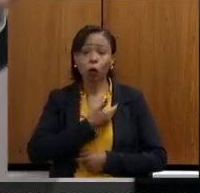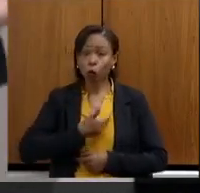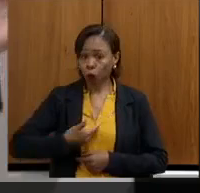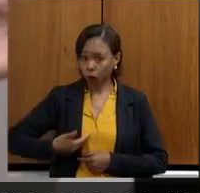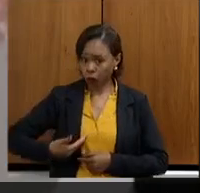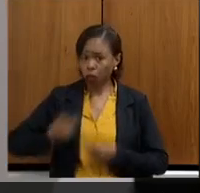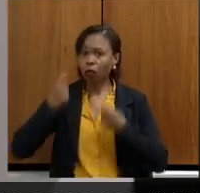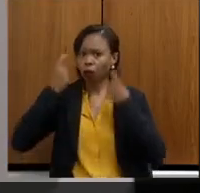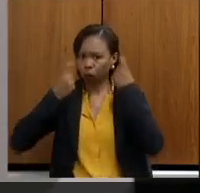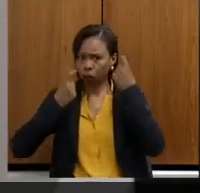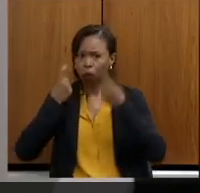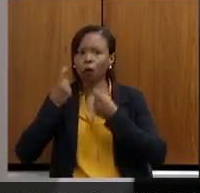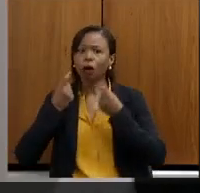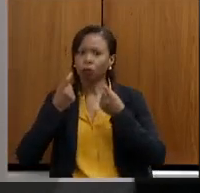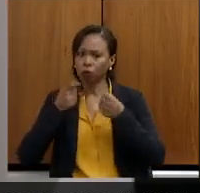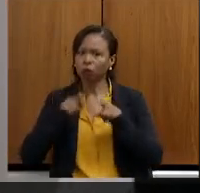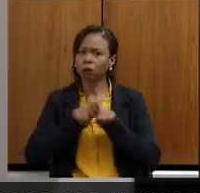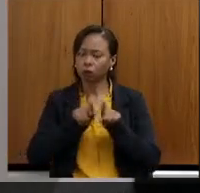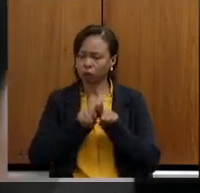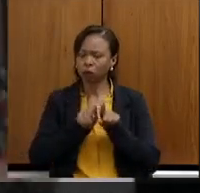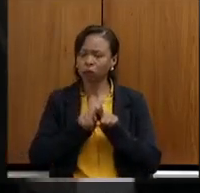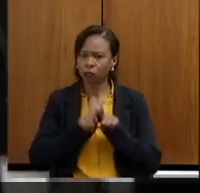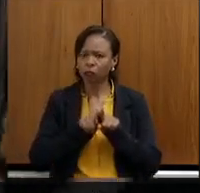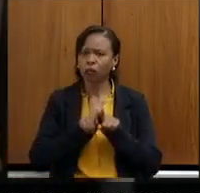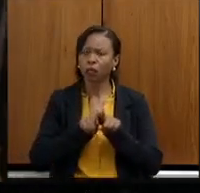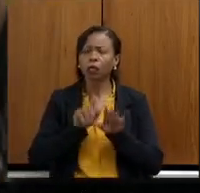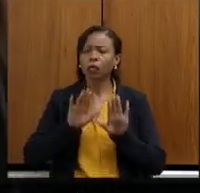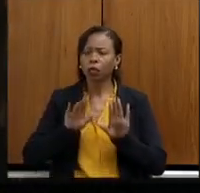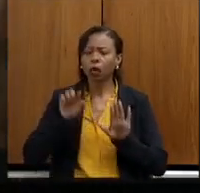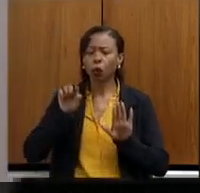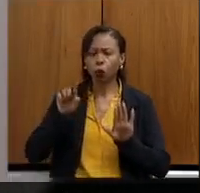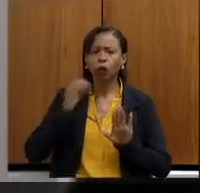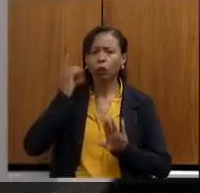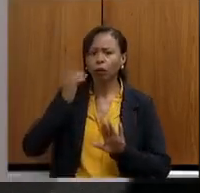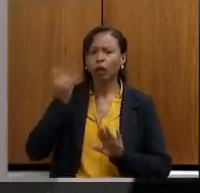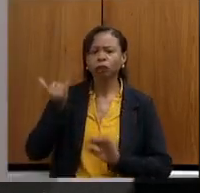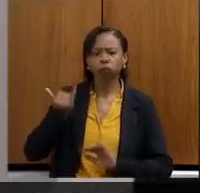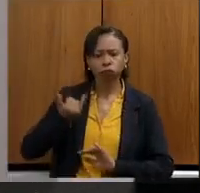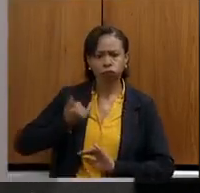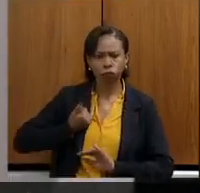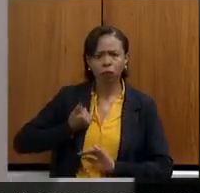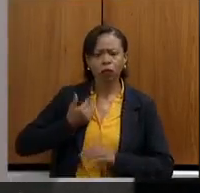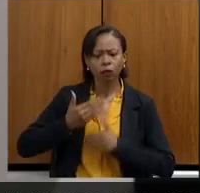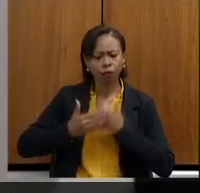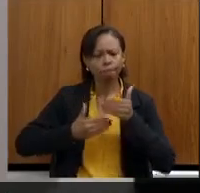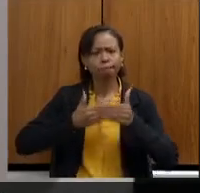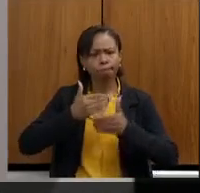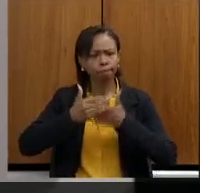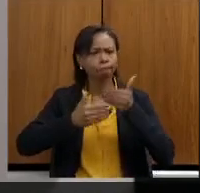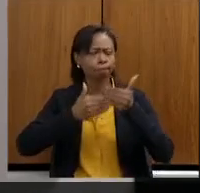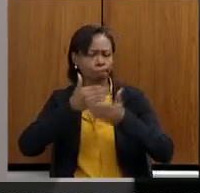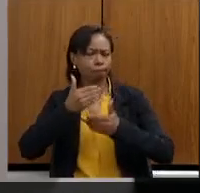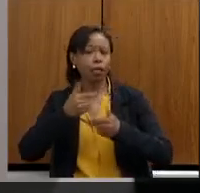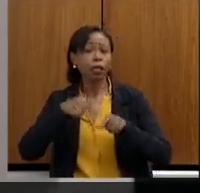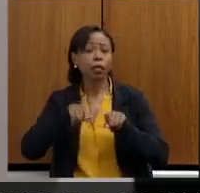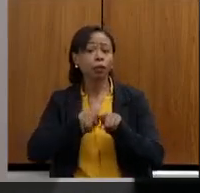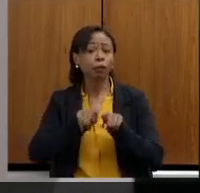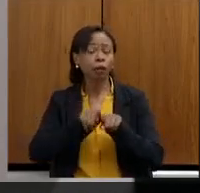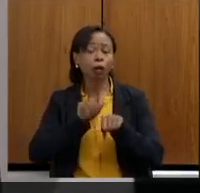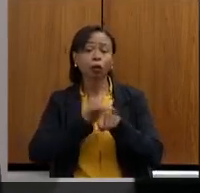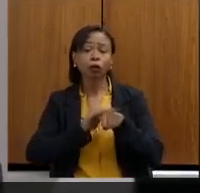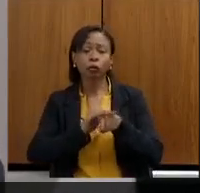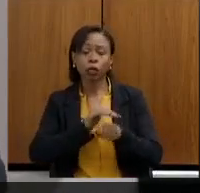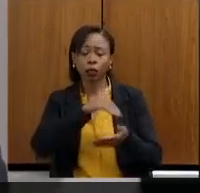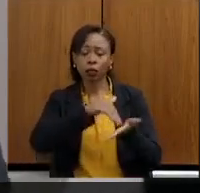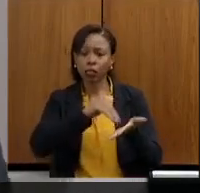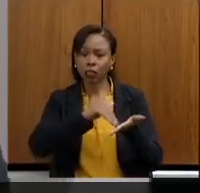deputado Noraldino tem me passado que as conversas estão caminhando, eu tenho conversado também, converso diariamente com o